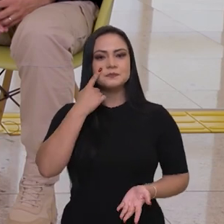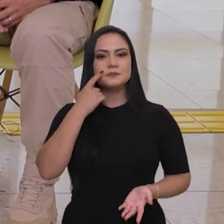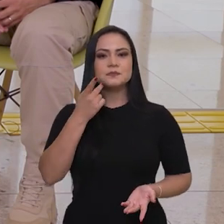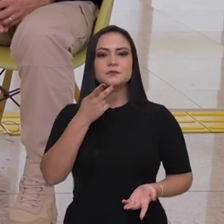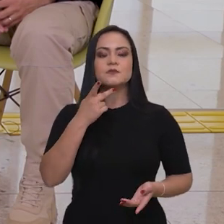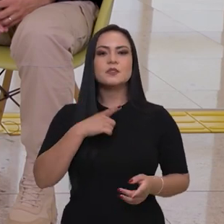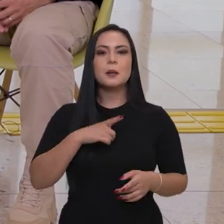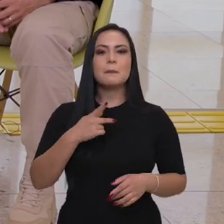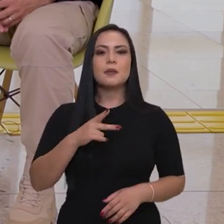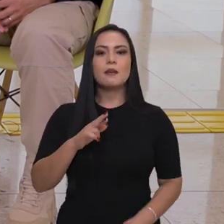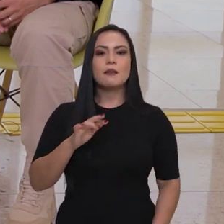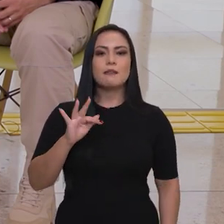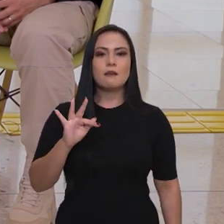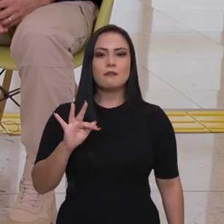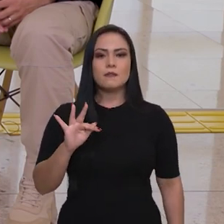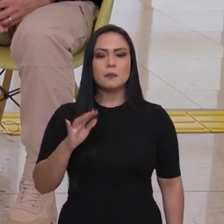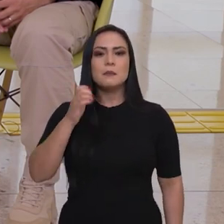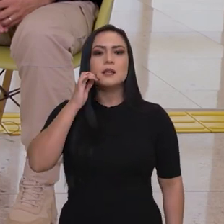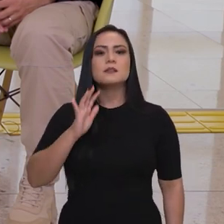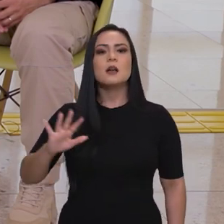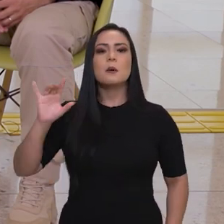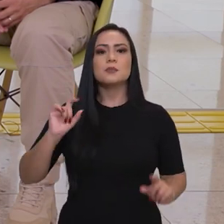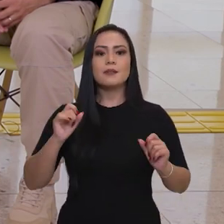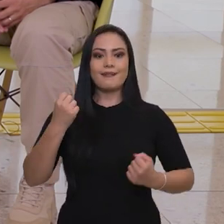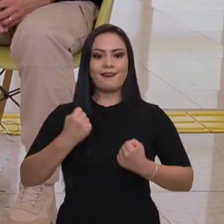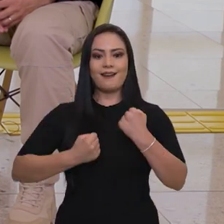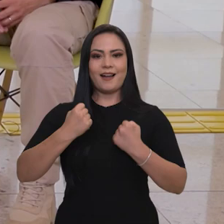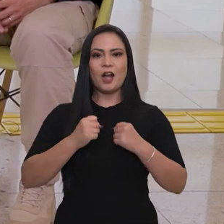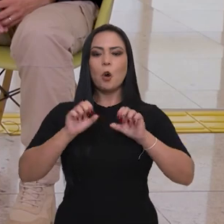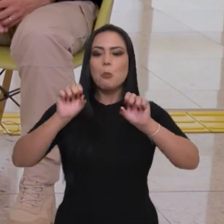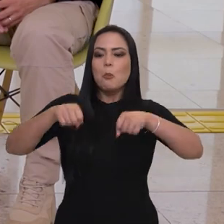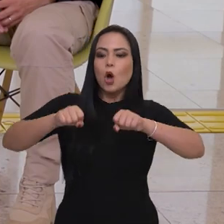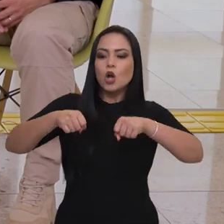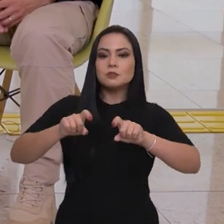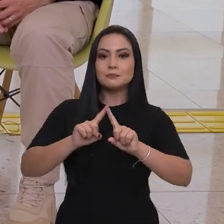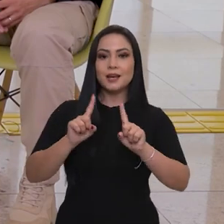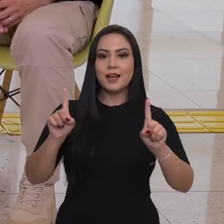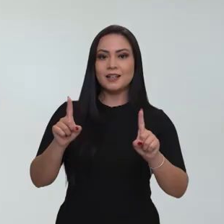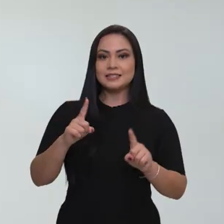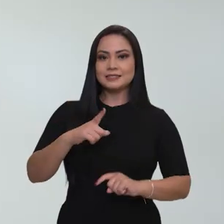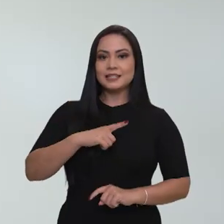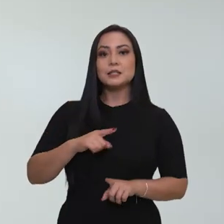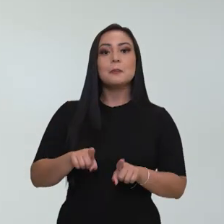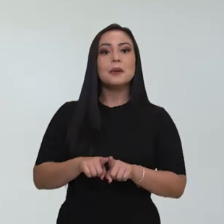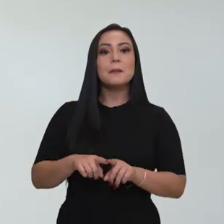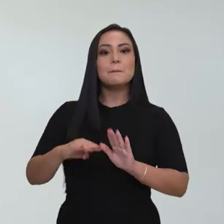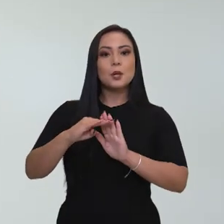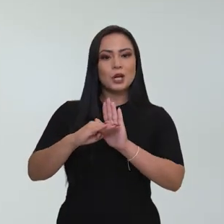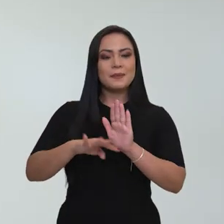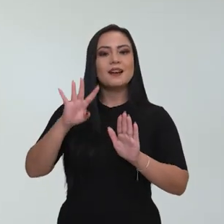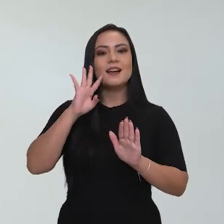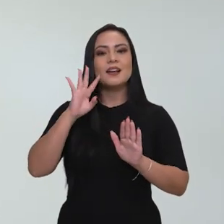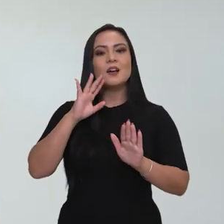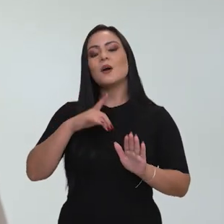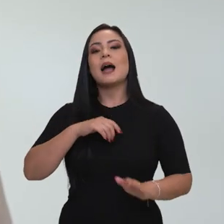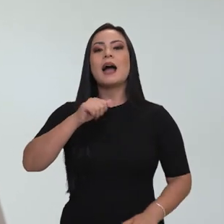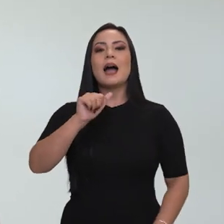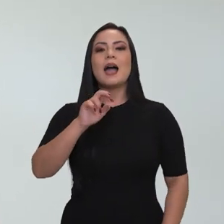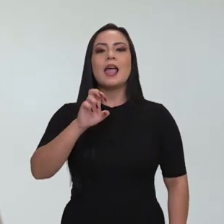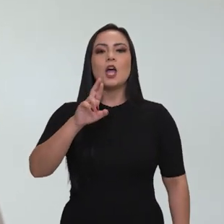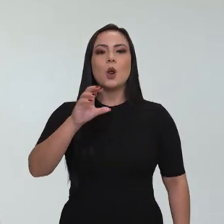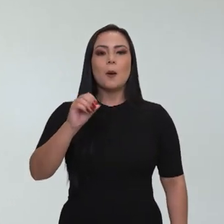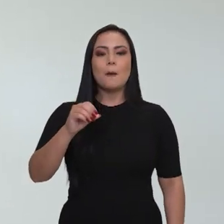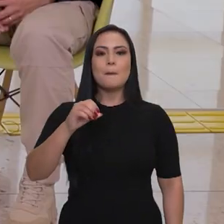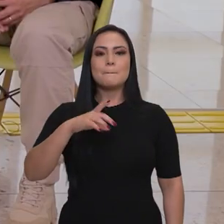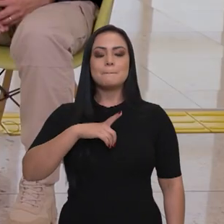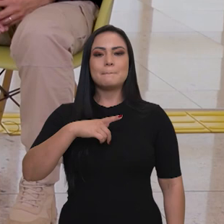pensamos em carros, motos, mas também existe um programa bacana, o Aeromédico, com aeronaves. Conte um pouco para